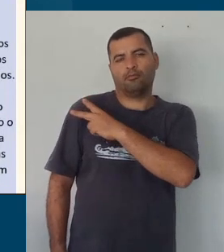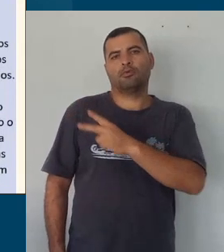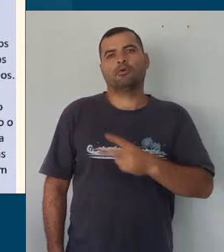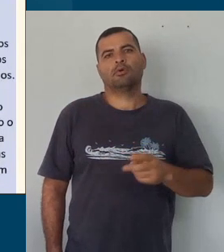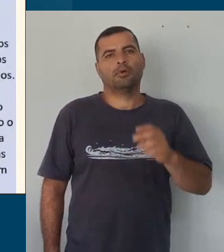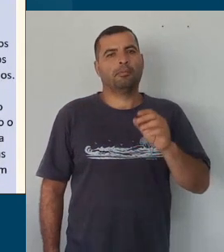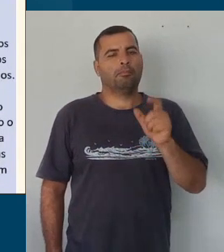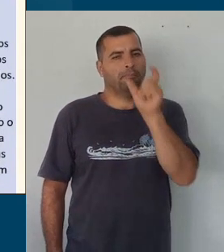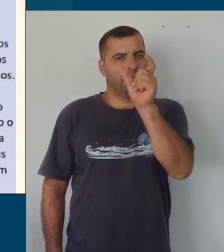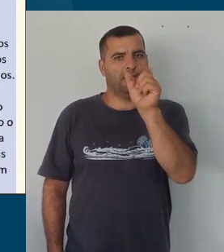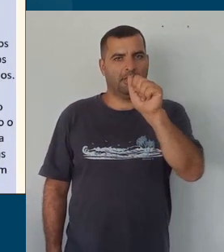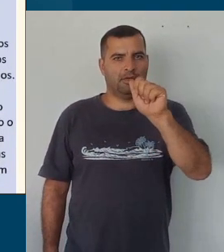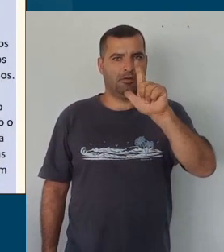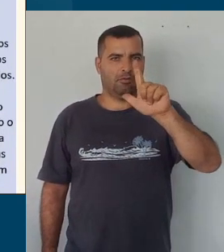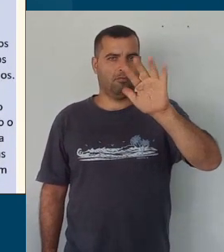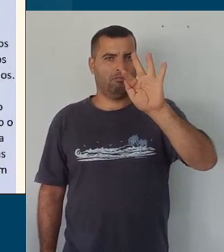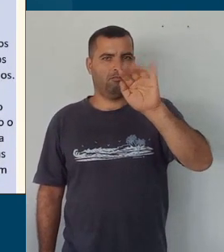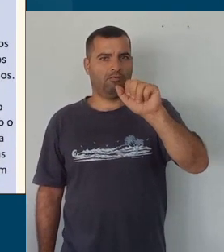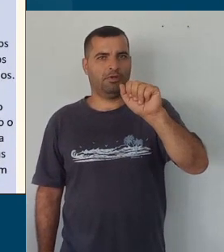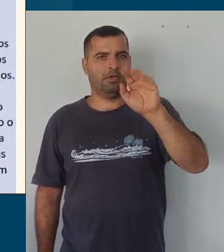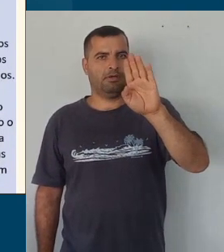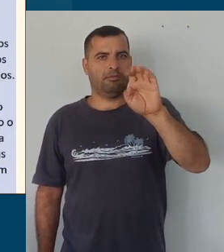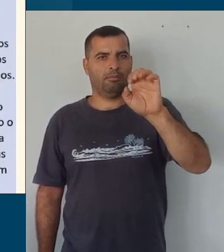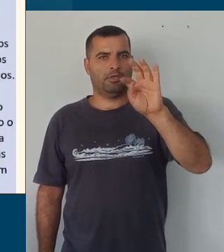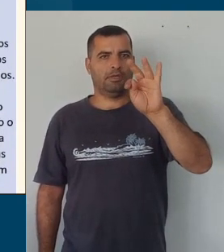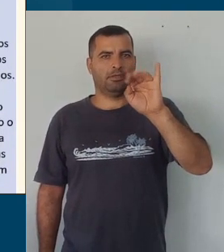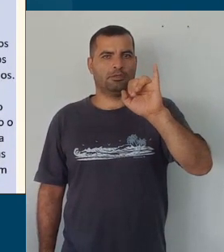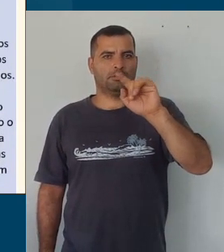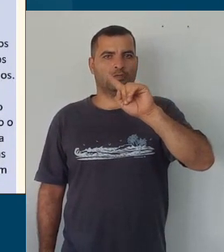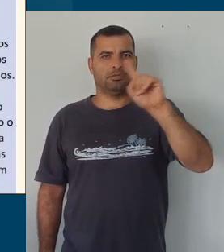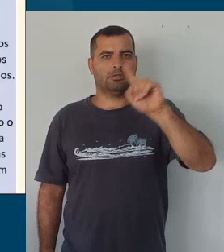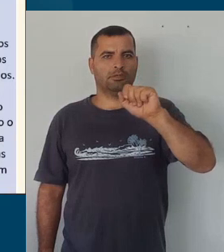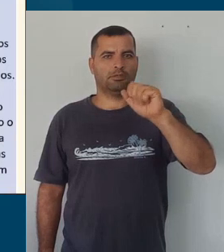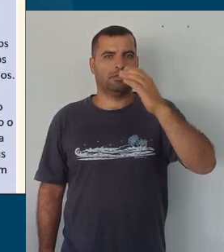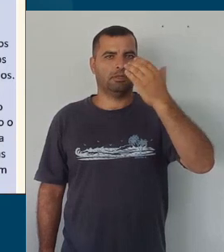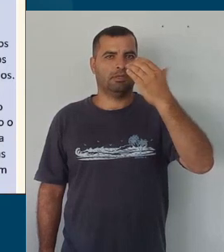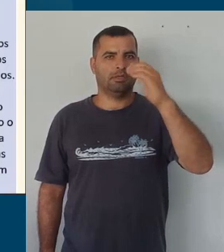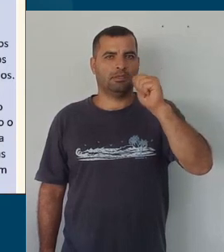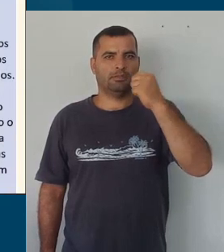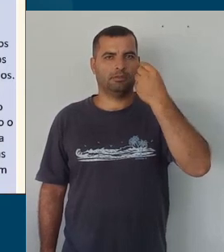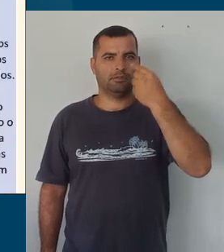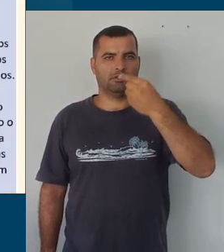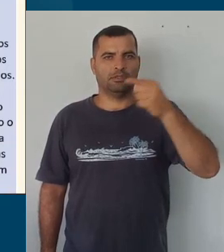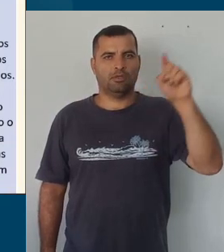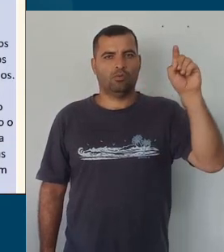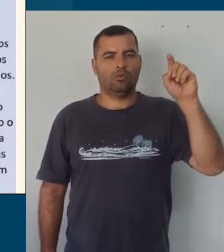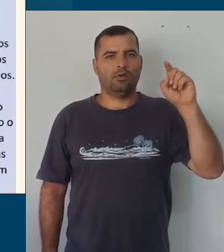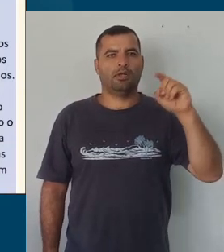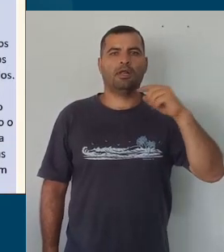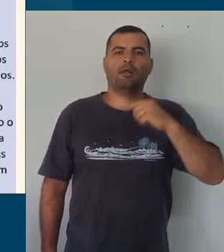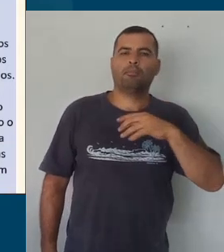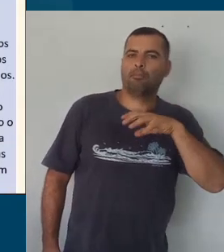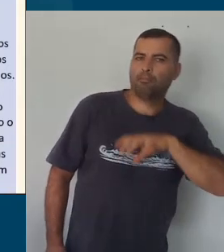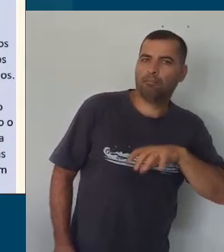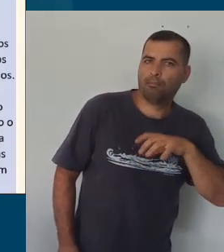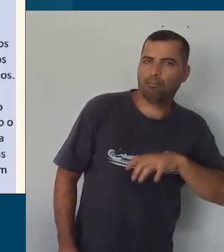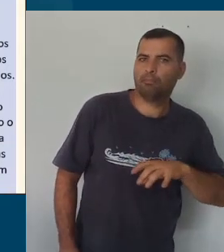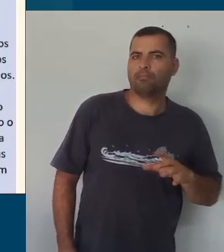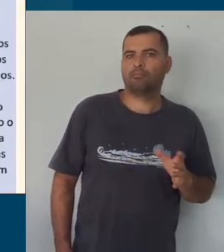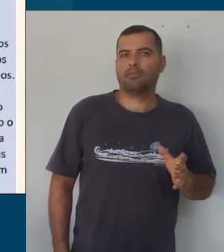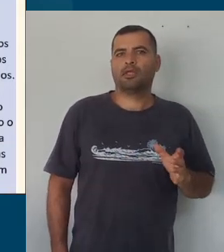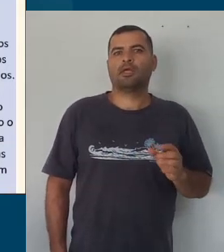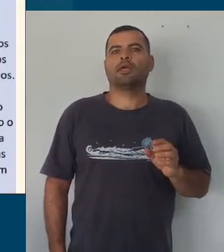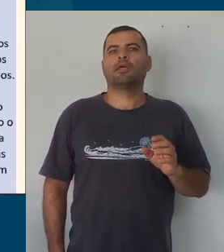sugestão metodológica para isso, e a gente fala em língua portuguesa, não em unidades temáticas, a gente fala em campos de